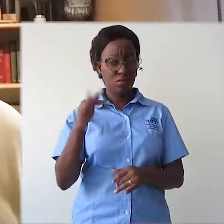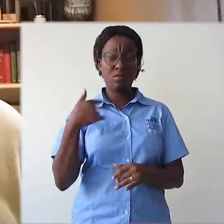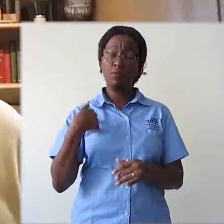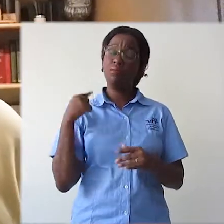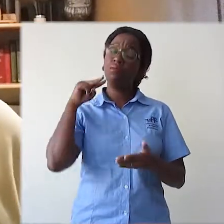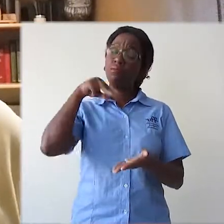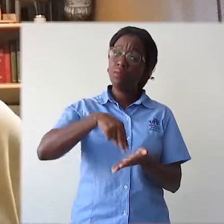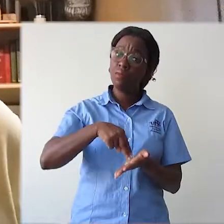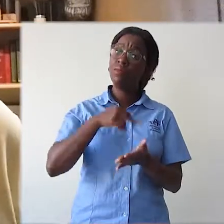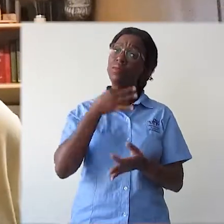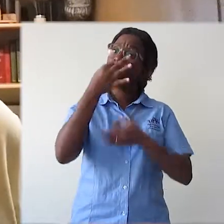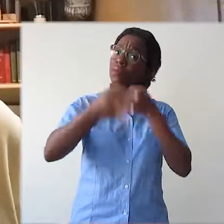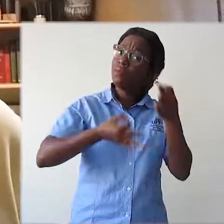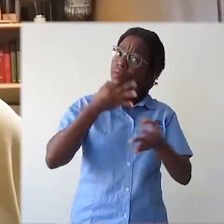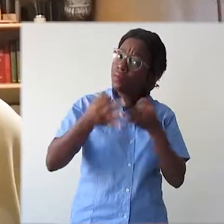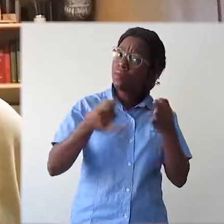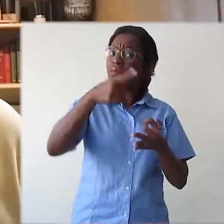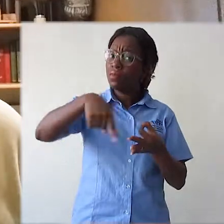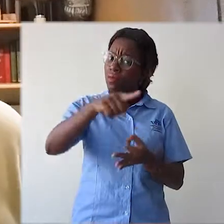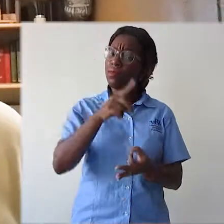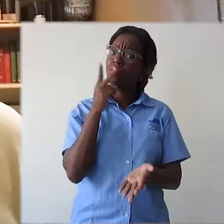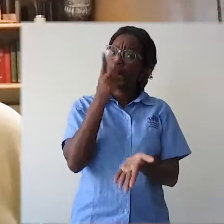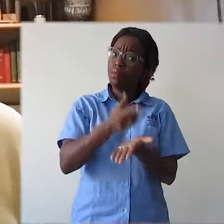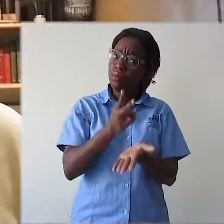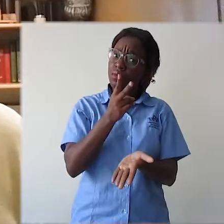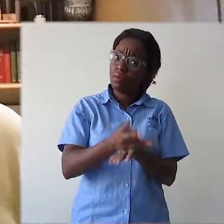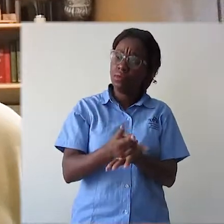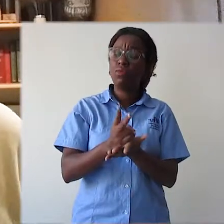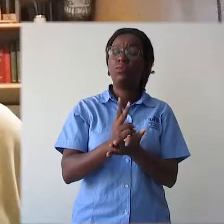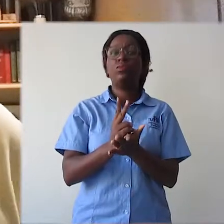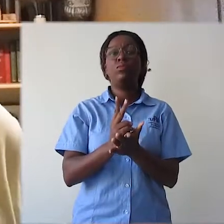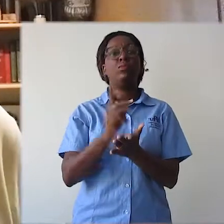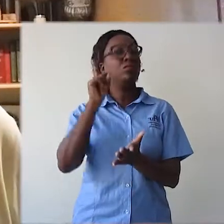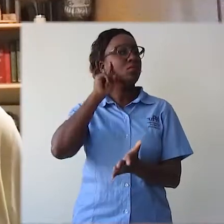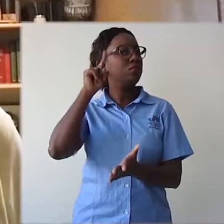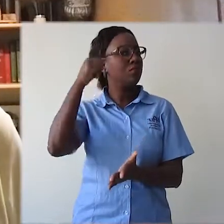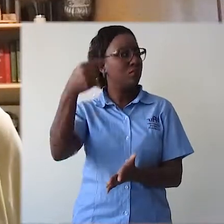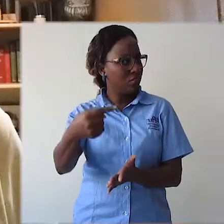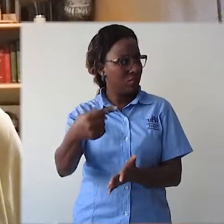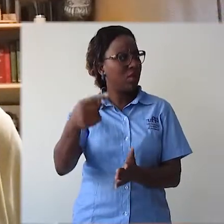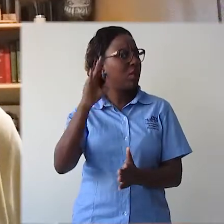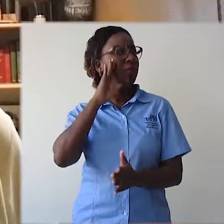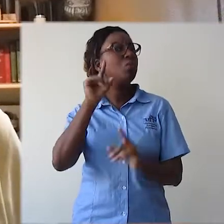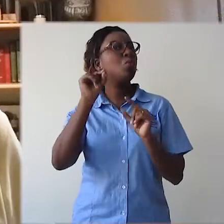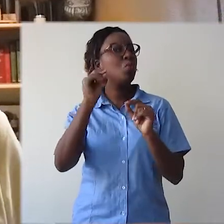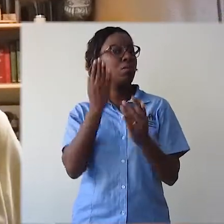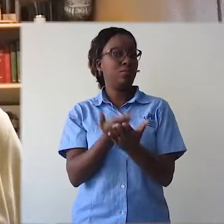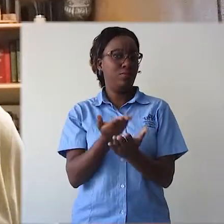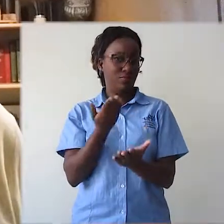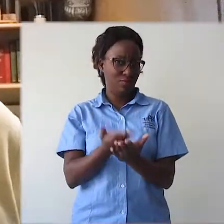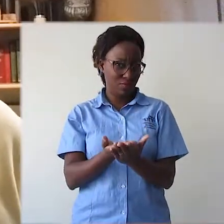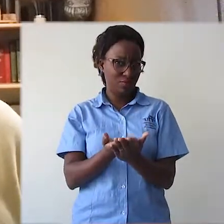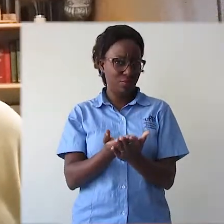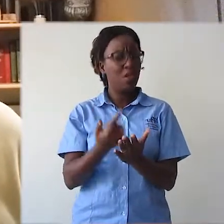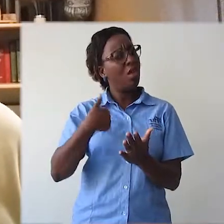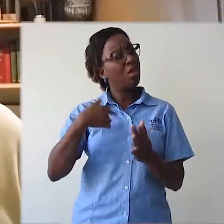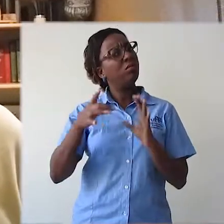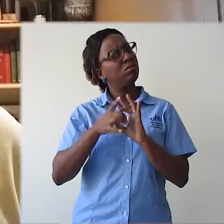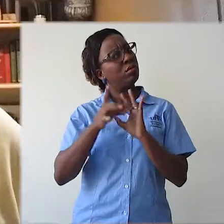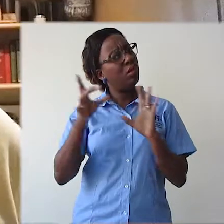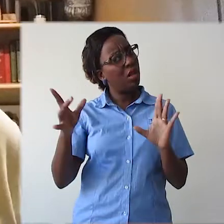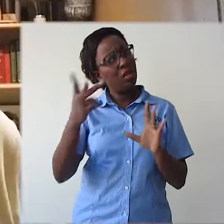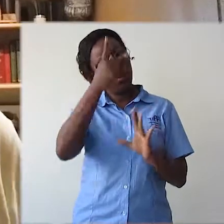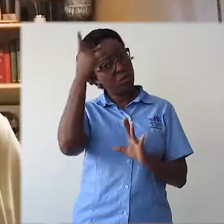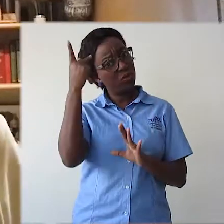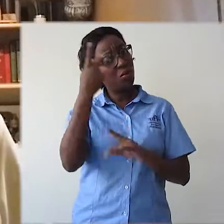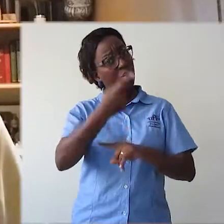lhe sugerir que continue com uma rotina, sobretudo uma rotina de estudos. E eu estou à disposição